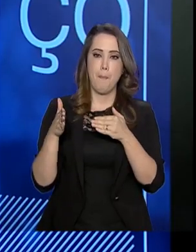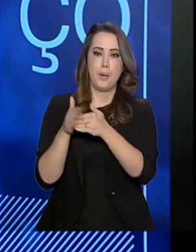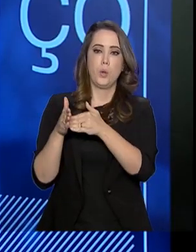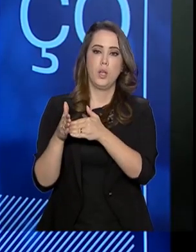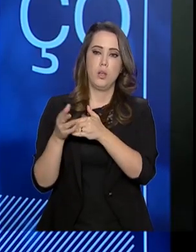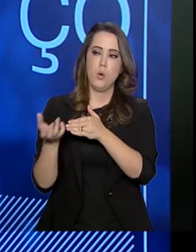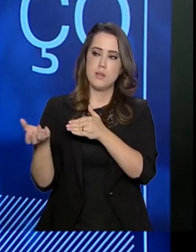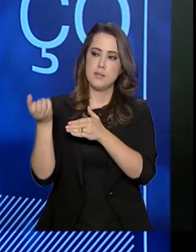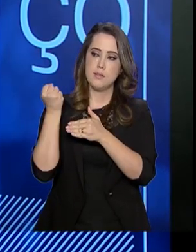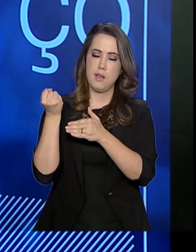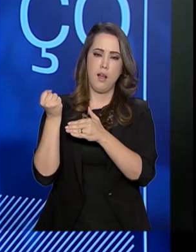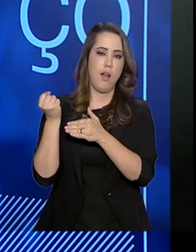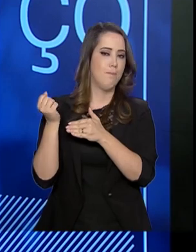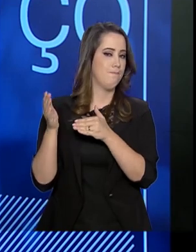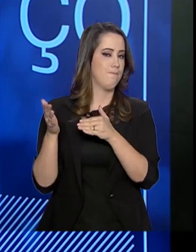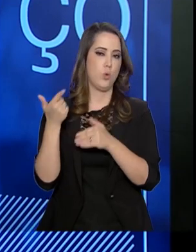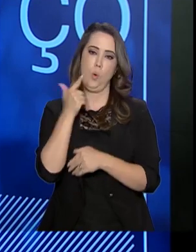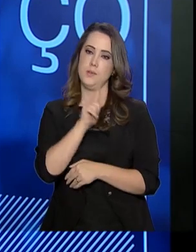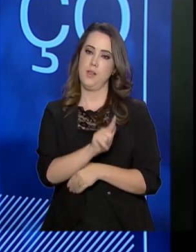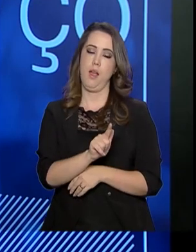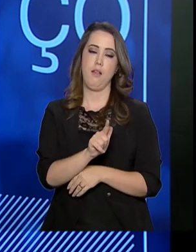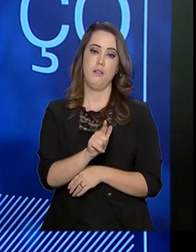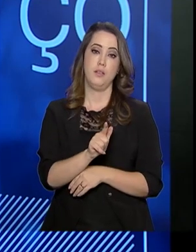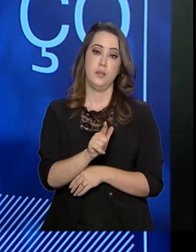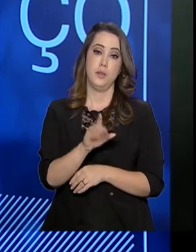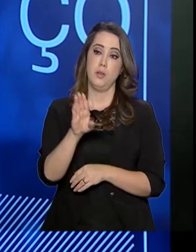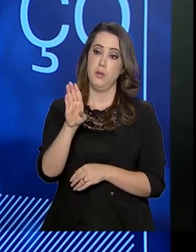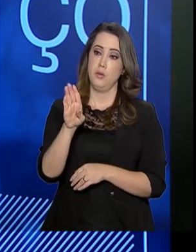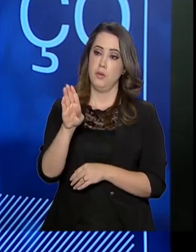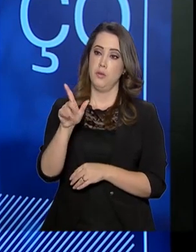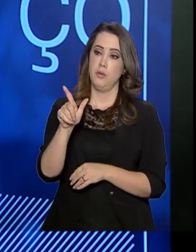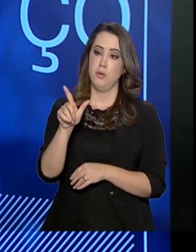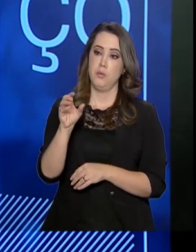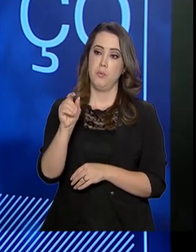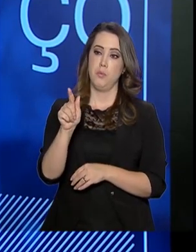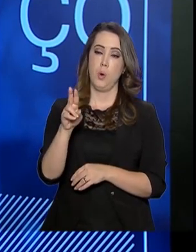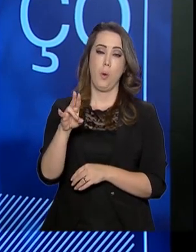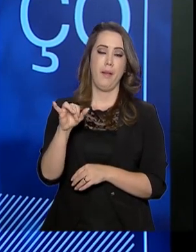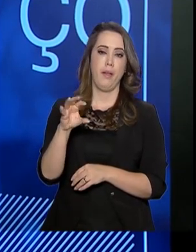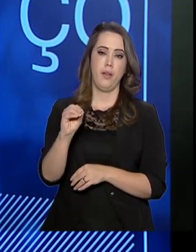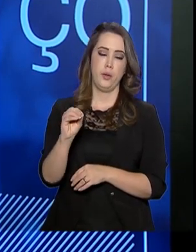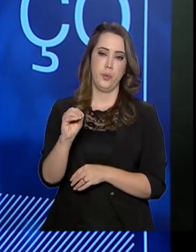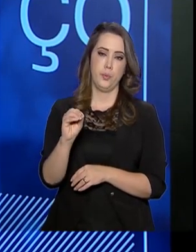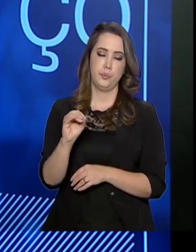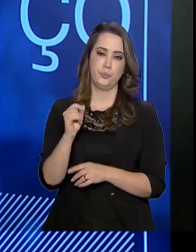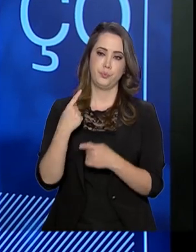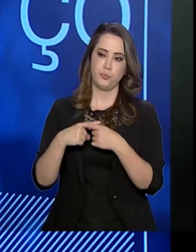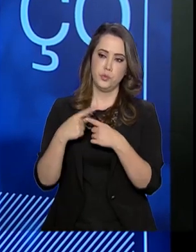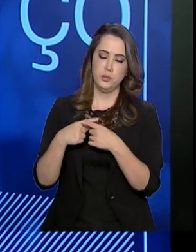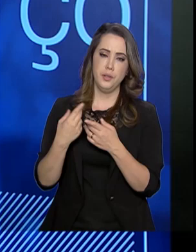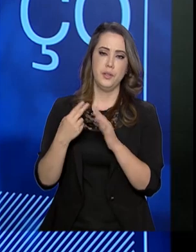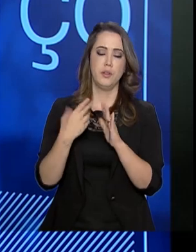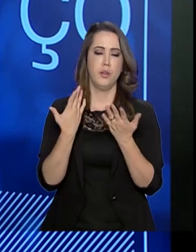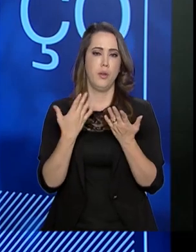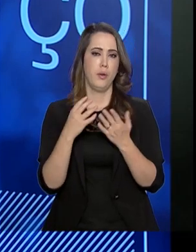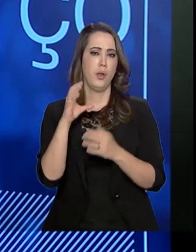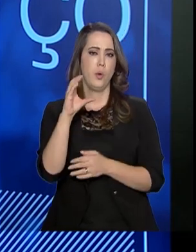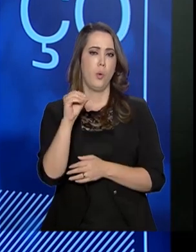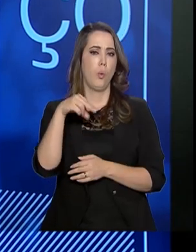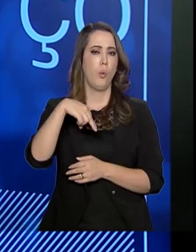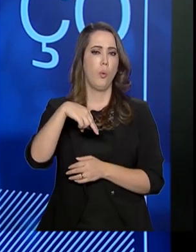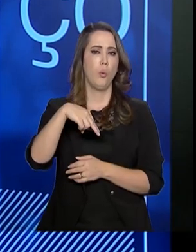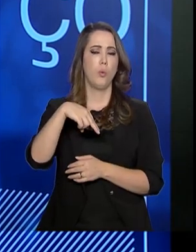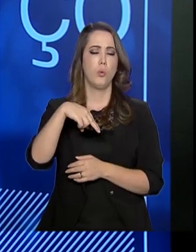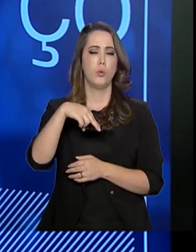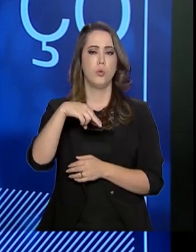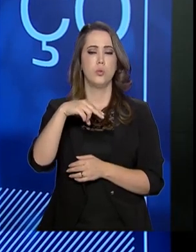eliminado do programa aqueles membros que fazem parte desse descumprimento. O que são condicionalidades?